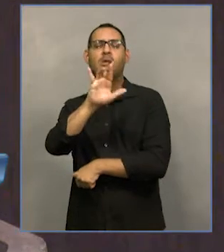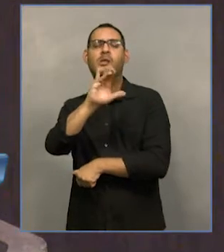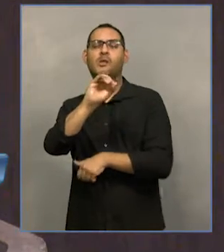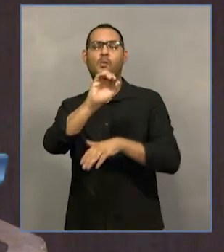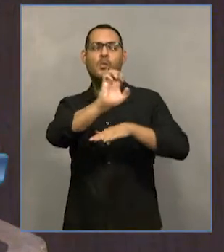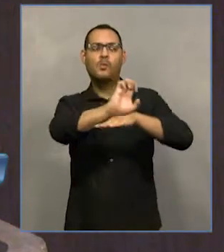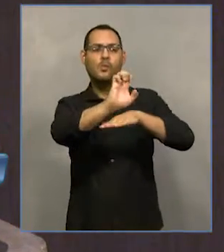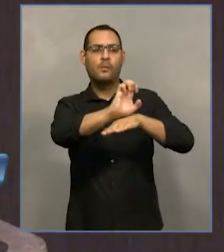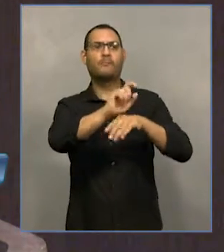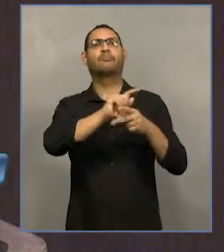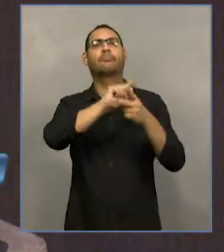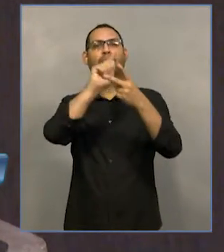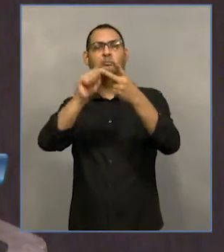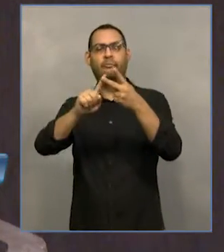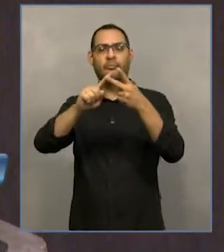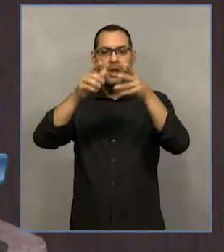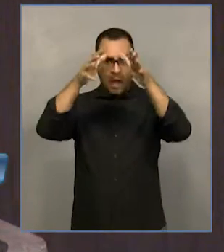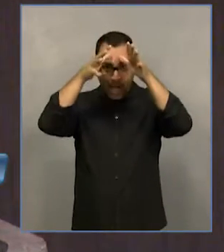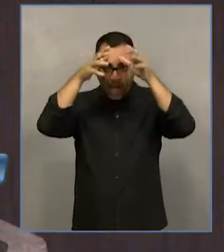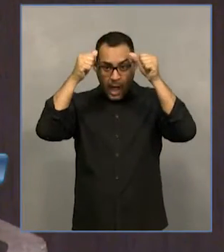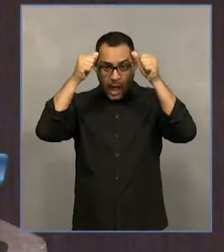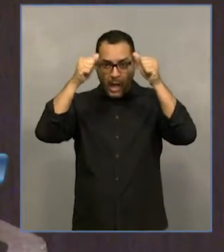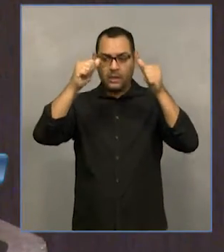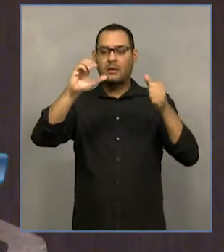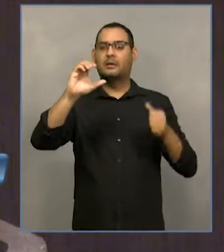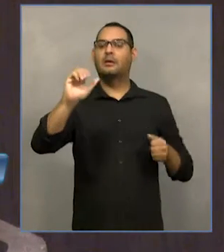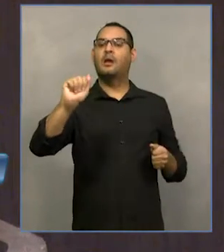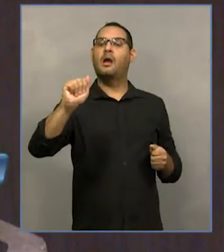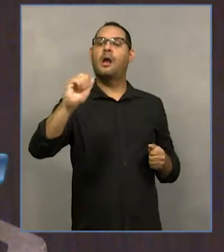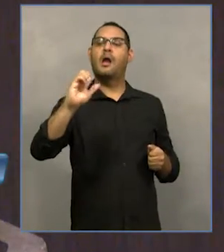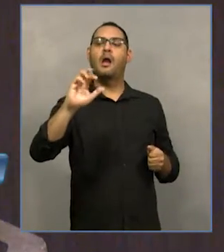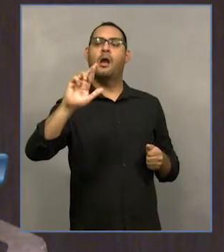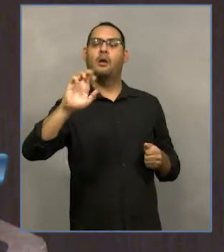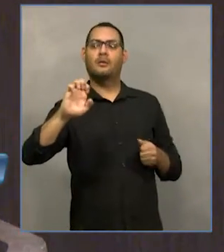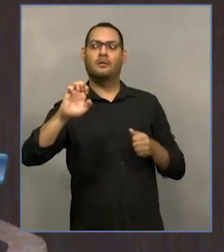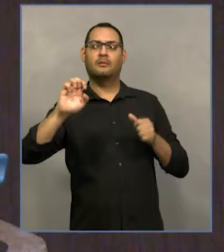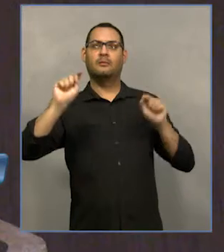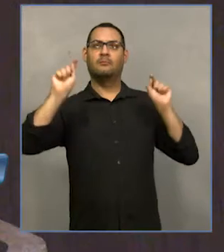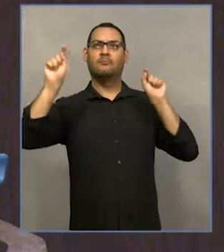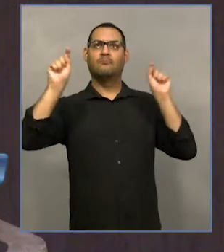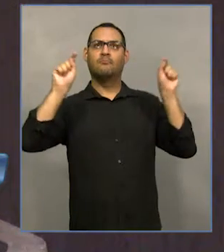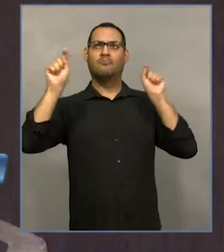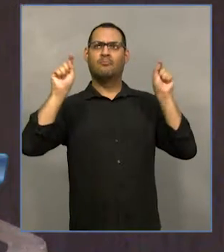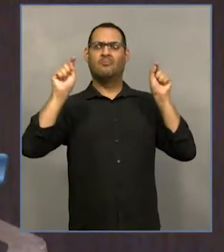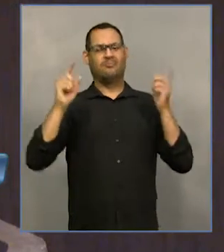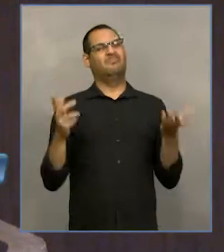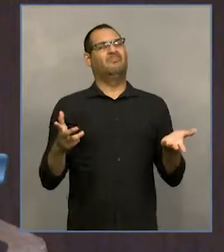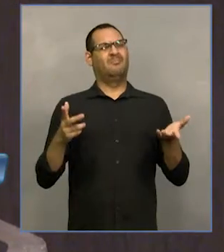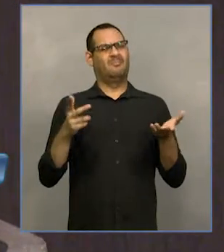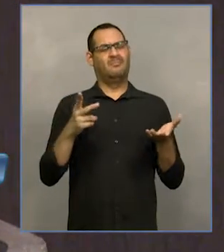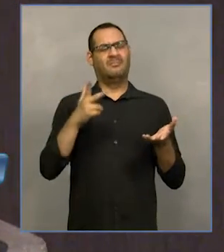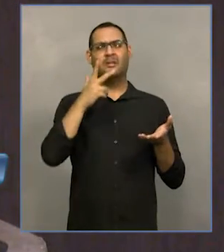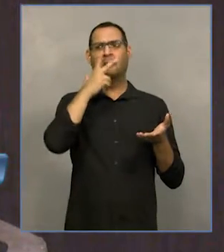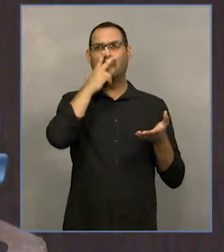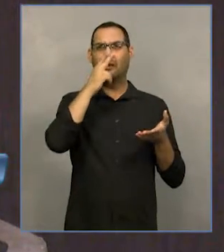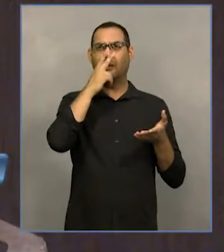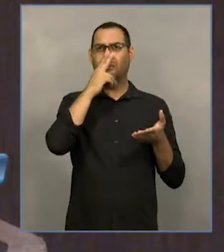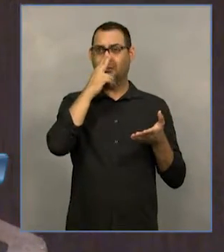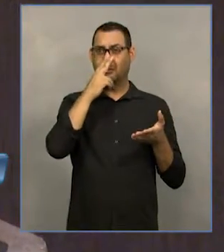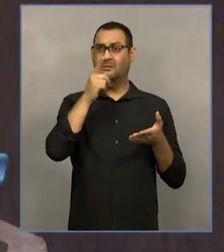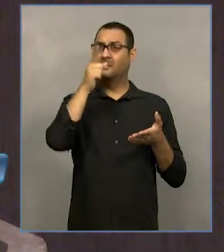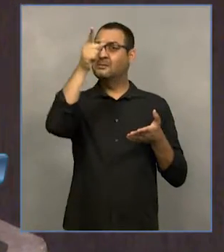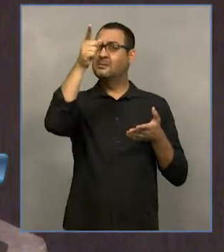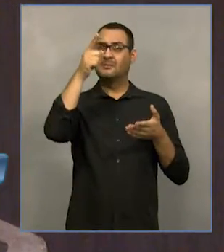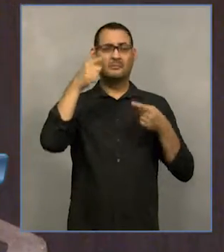Acre, este é um desvio da função constitucional das